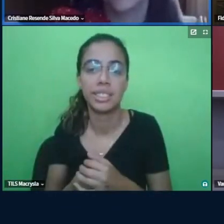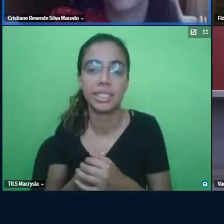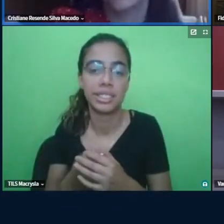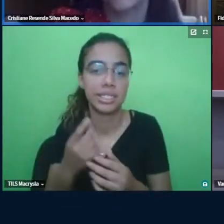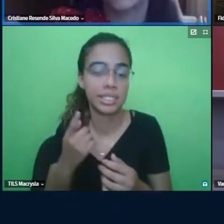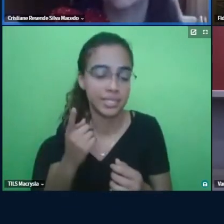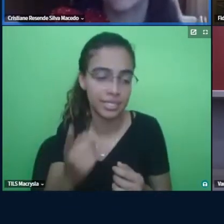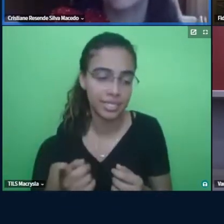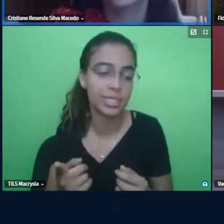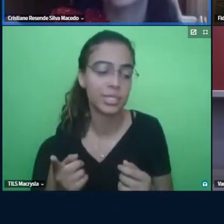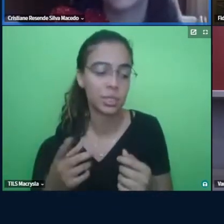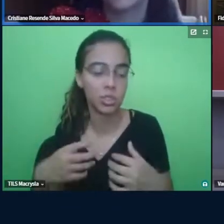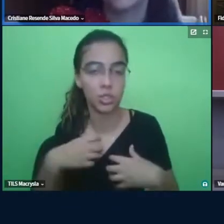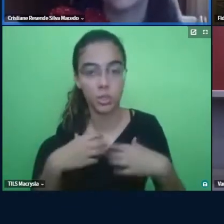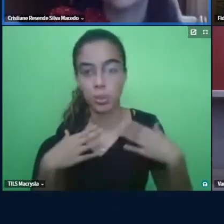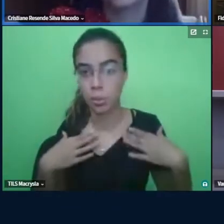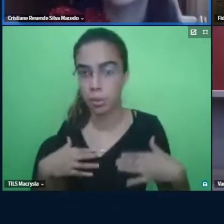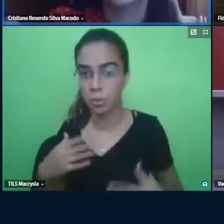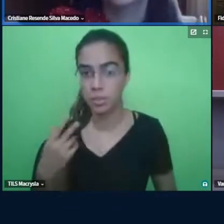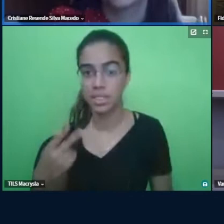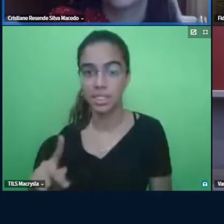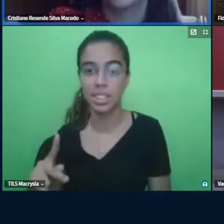comportamentais,